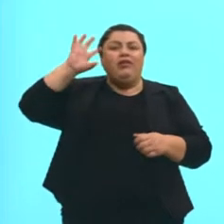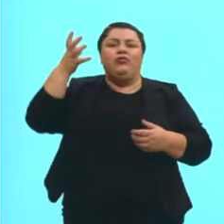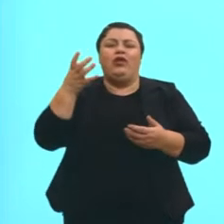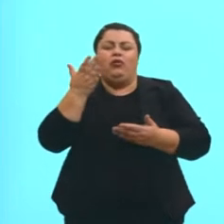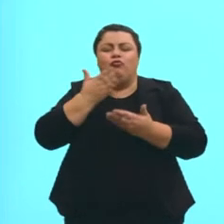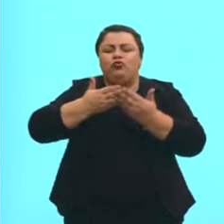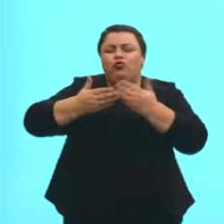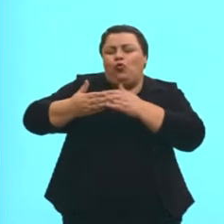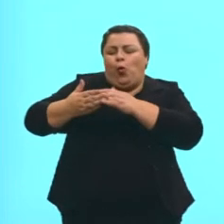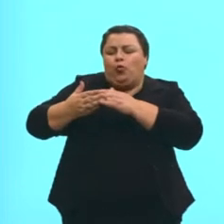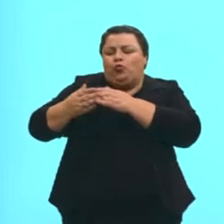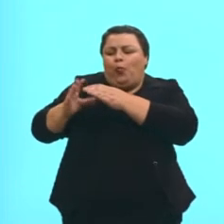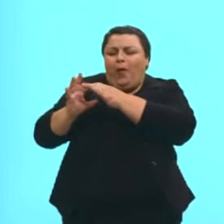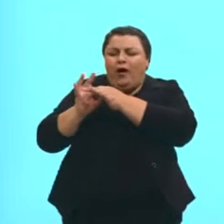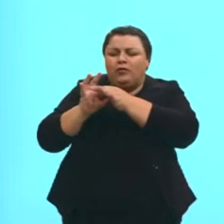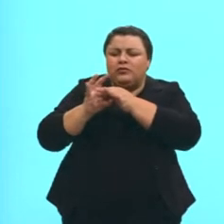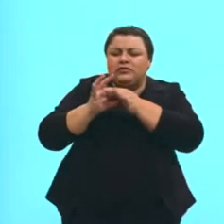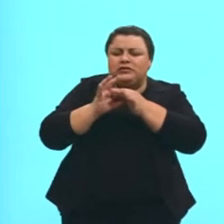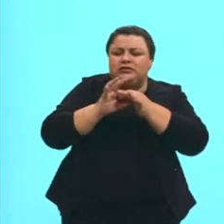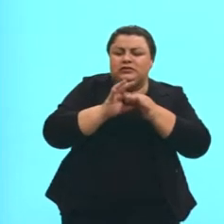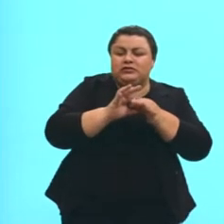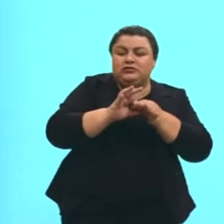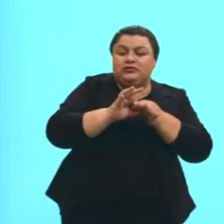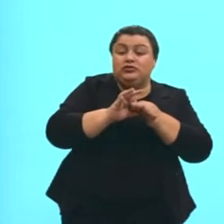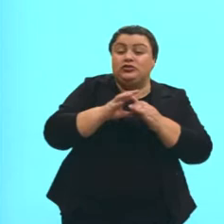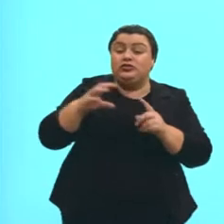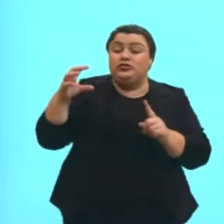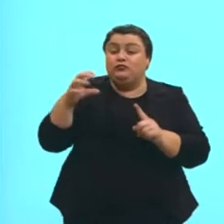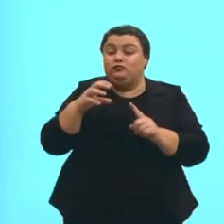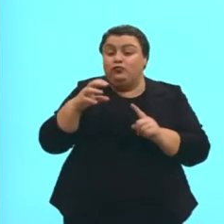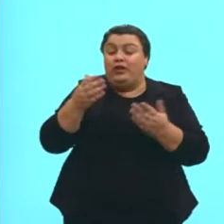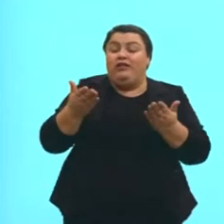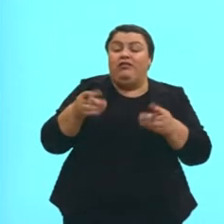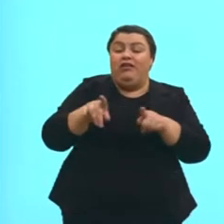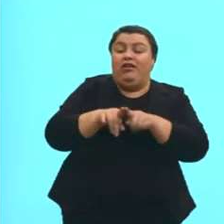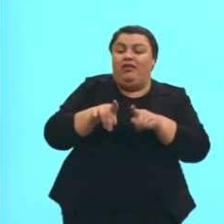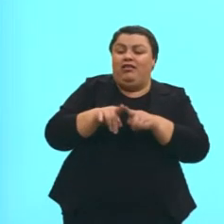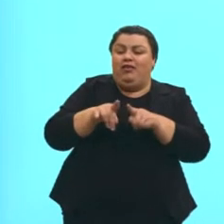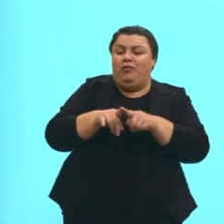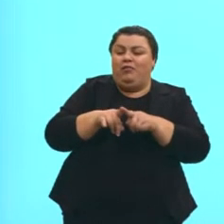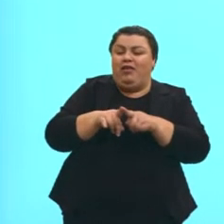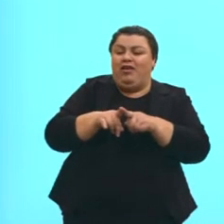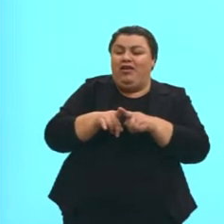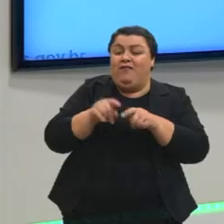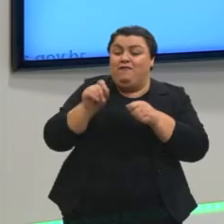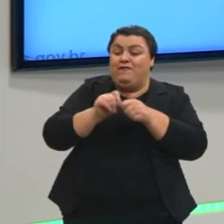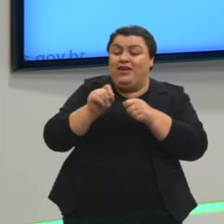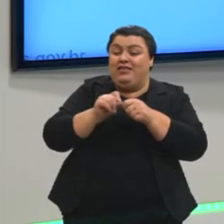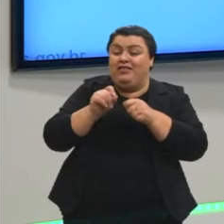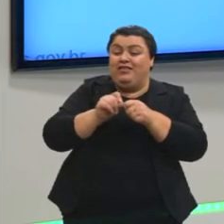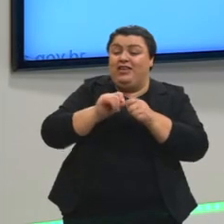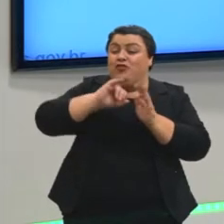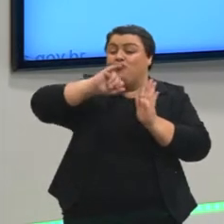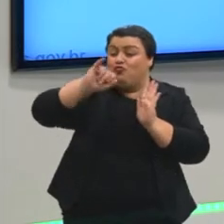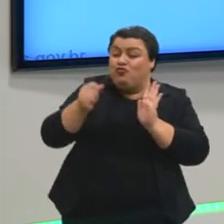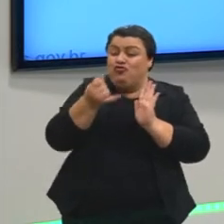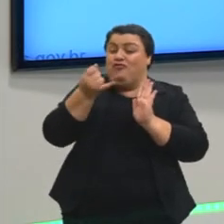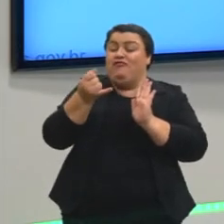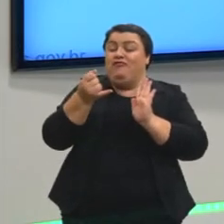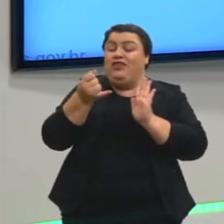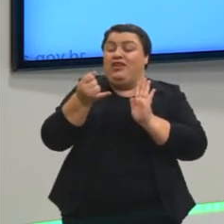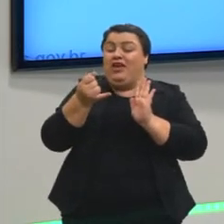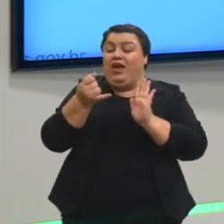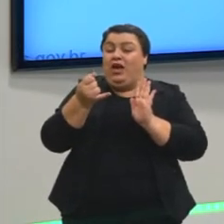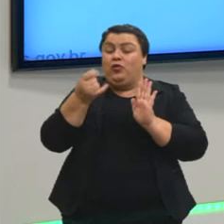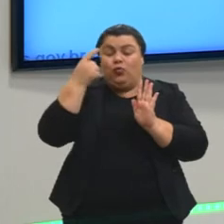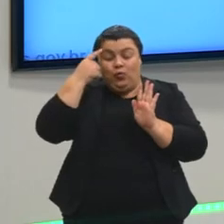um processo de persuasão. Ou seja, tu vai ter que justificar o teu determinado